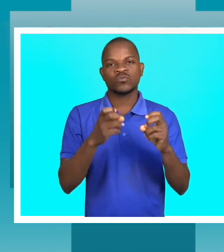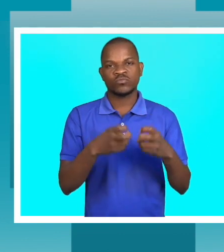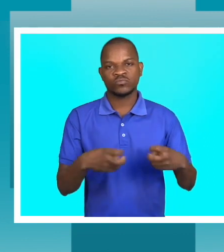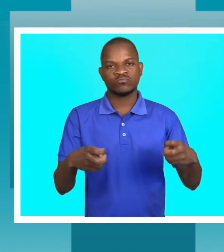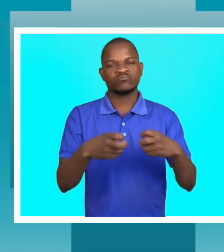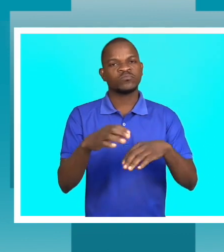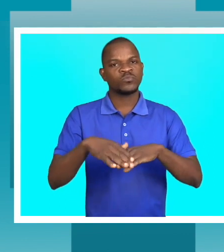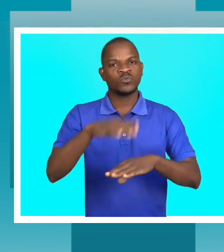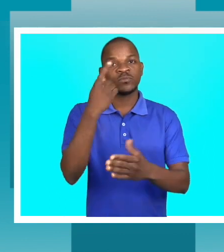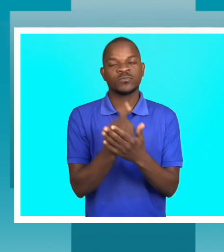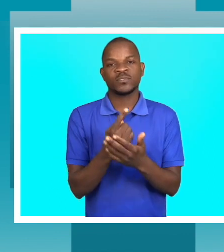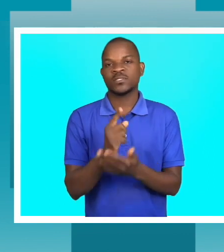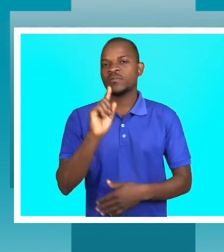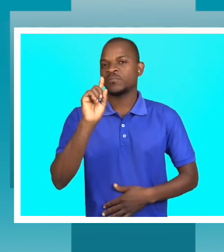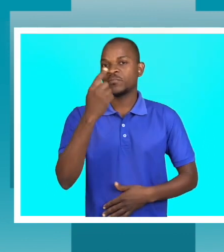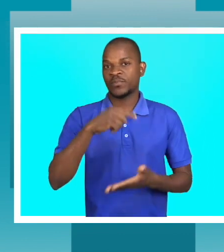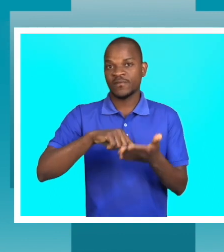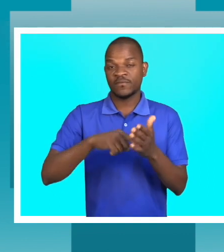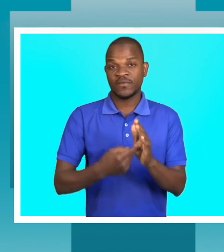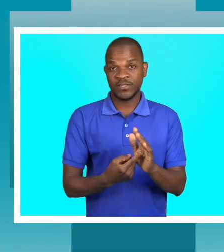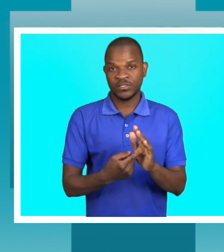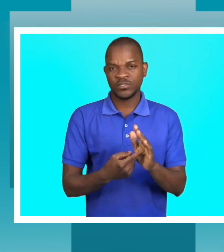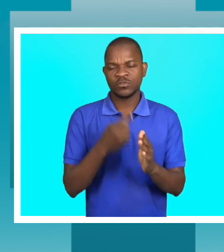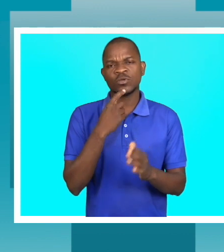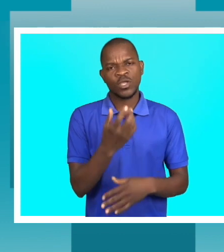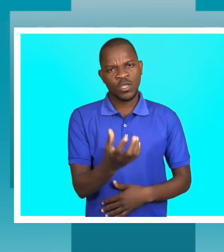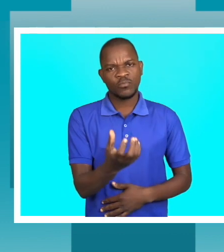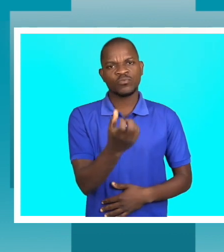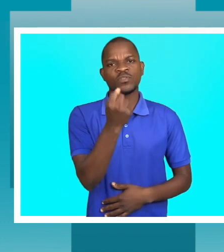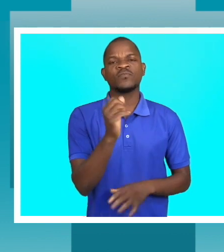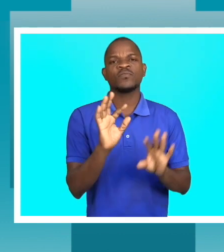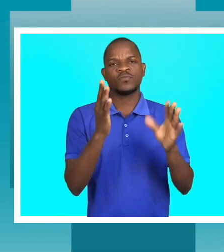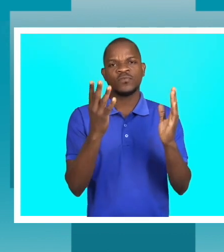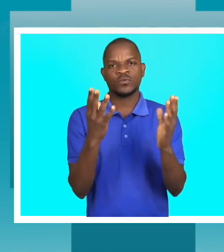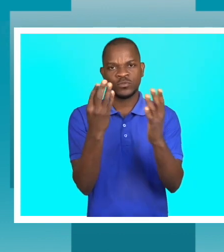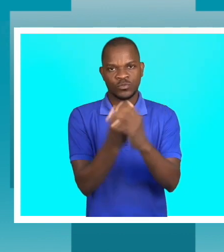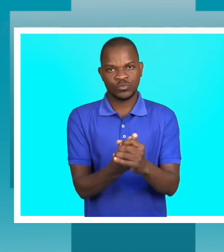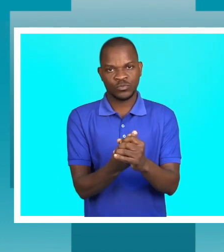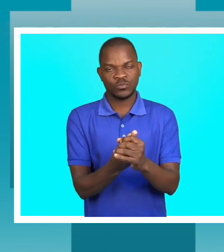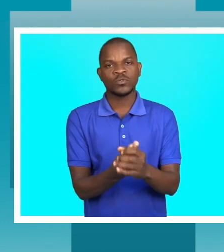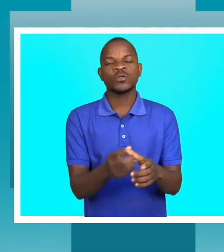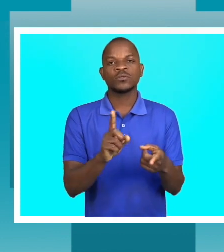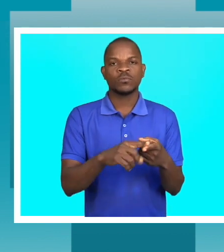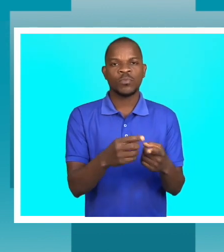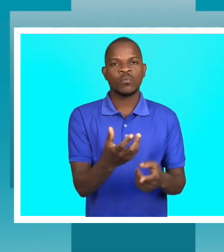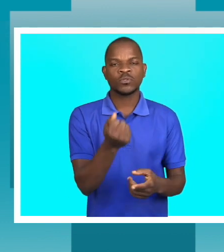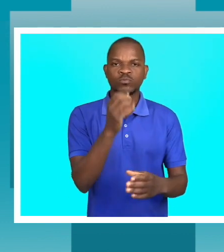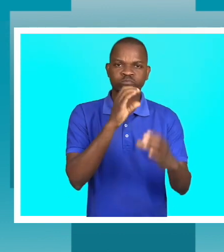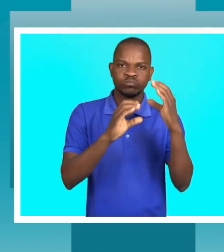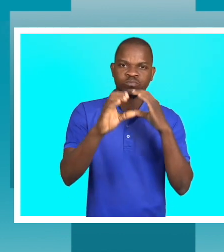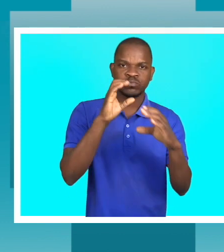foi um evento bastante interessante. Pela primeira vez na vida, eu vi que podemos conviver dentro do mesmo espaço.